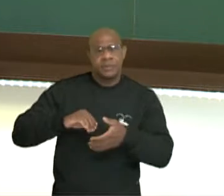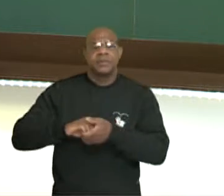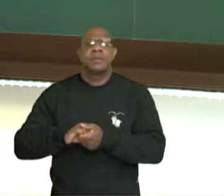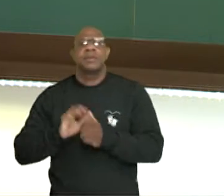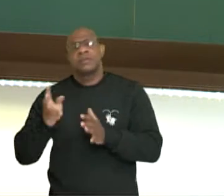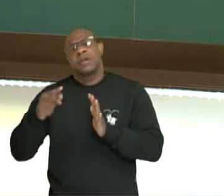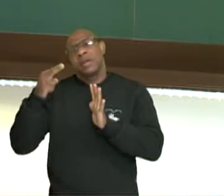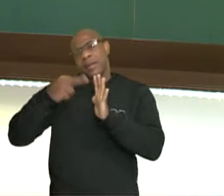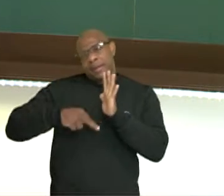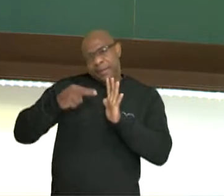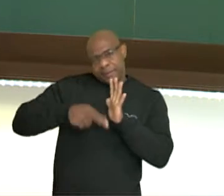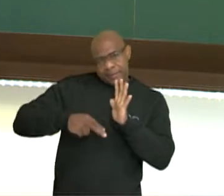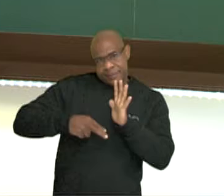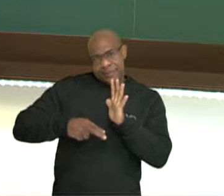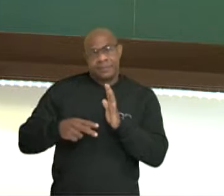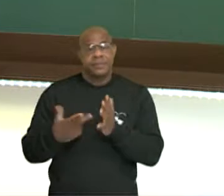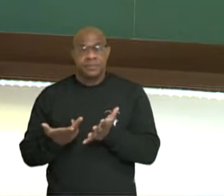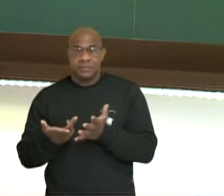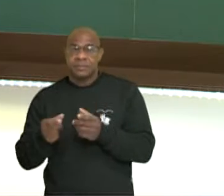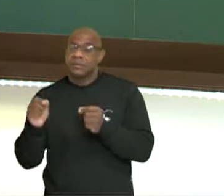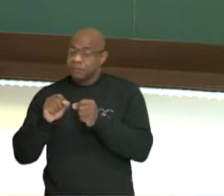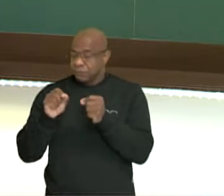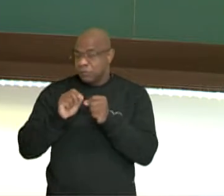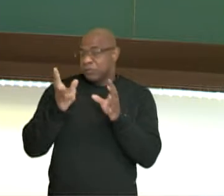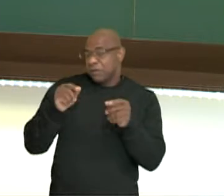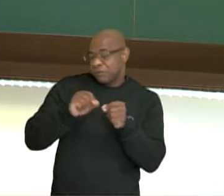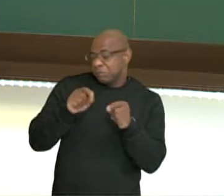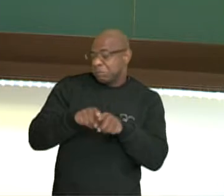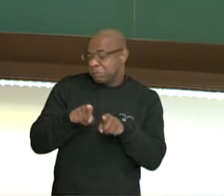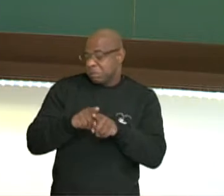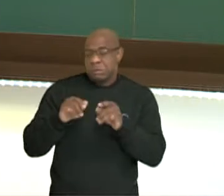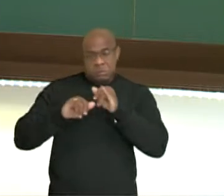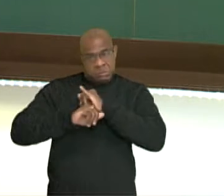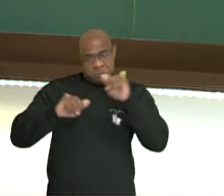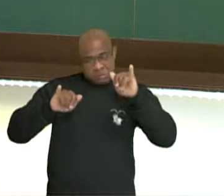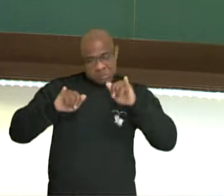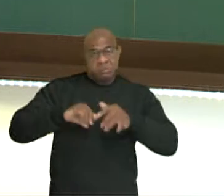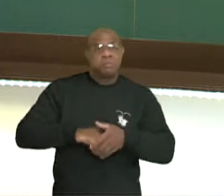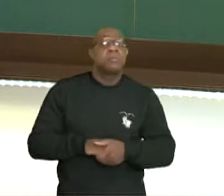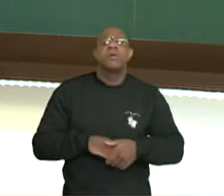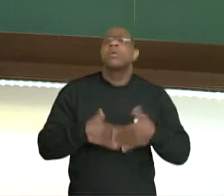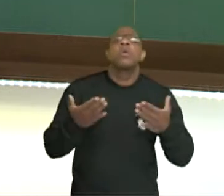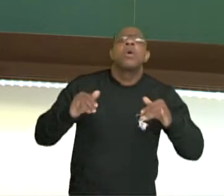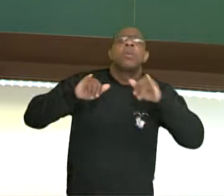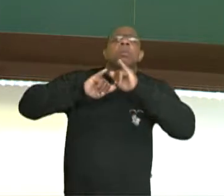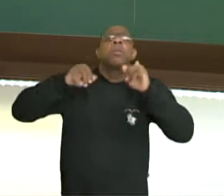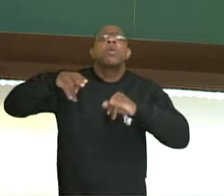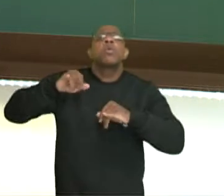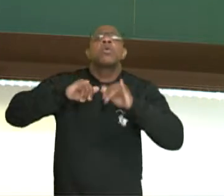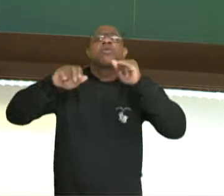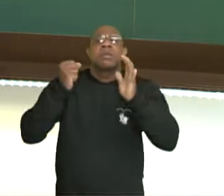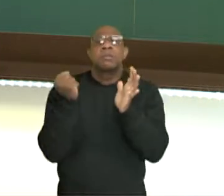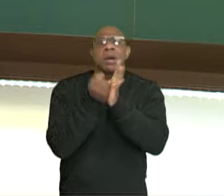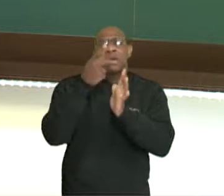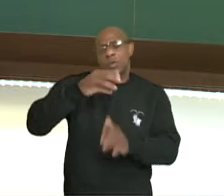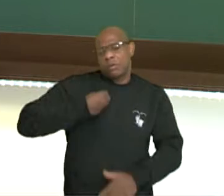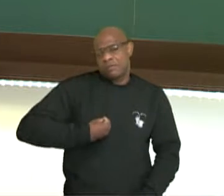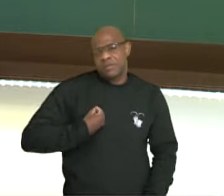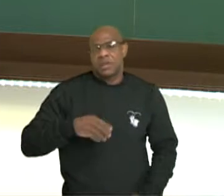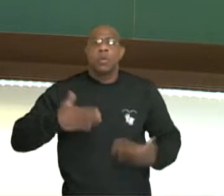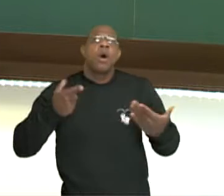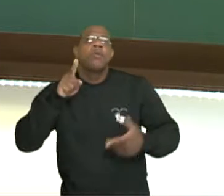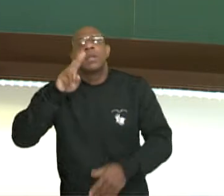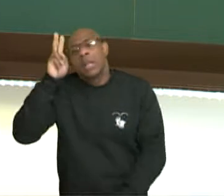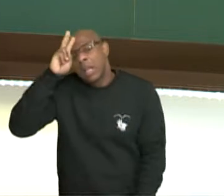já viu notícia, pode até ter produzido uma notícia. Quais são as notícias que te marcaram? Quais você recorda?